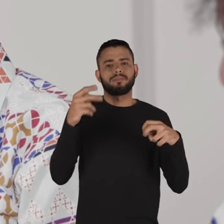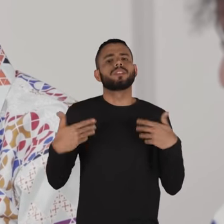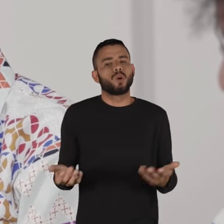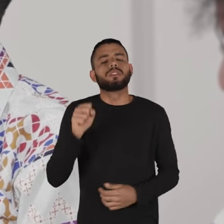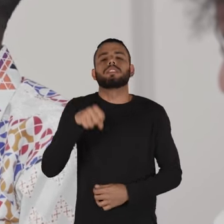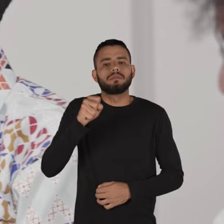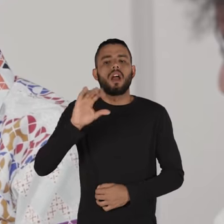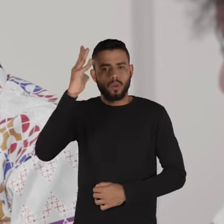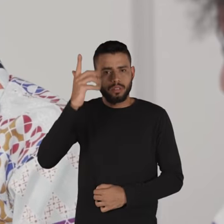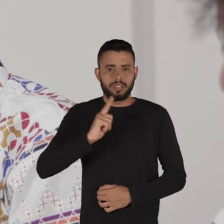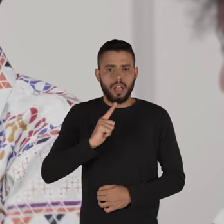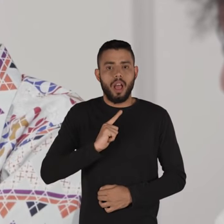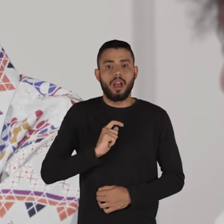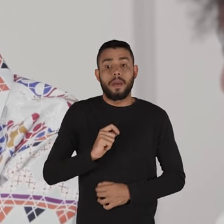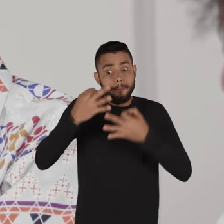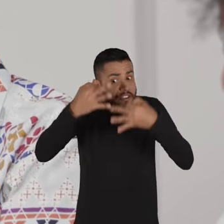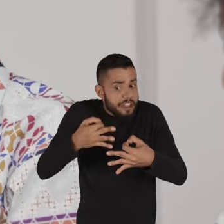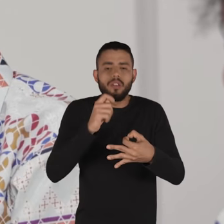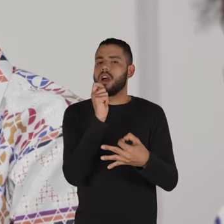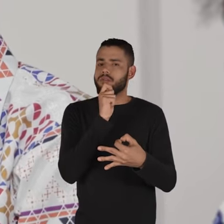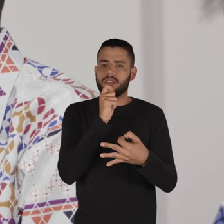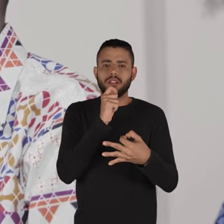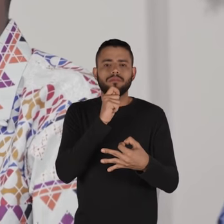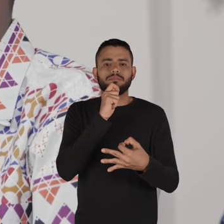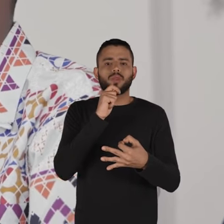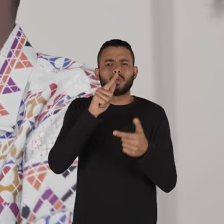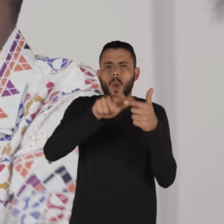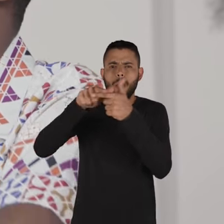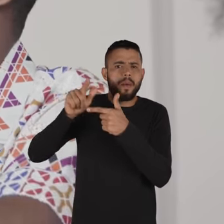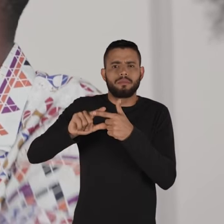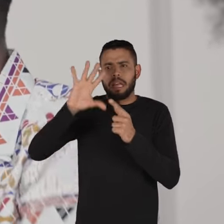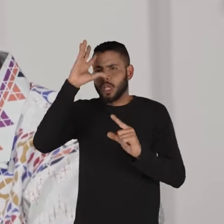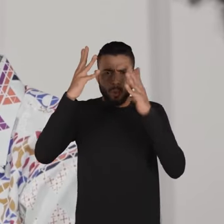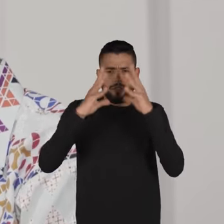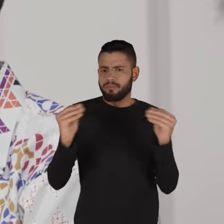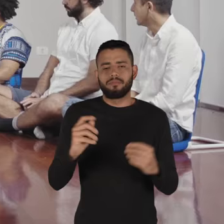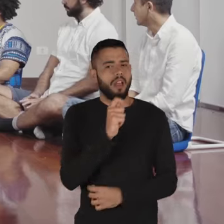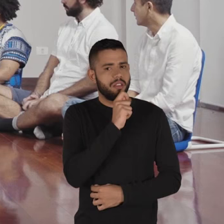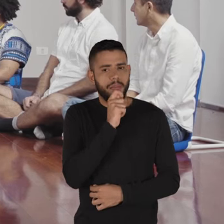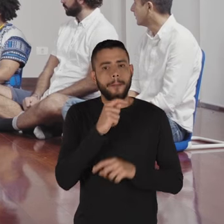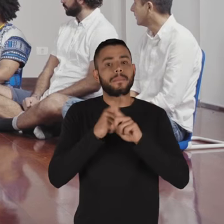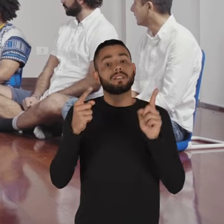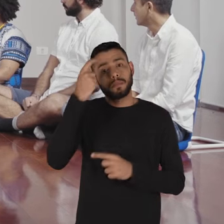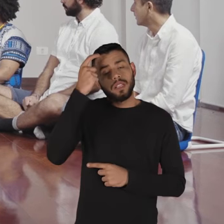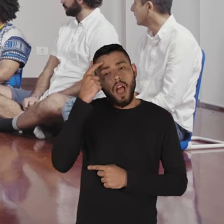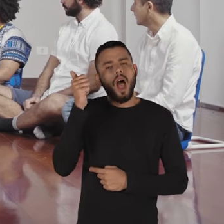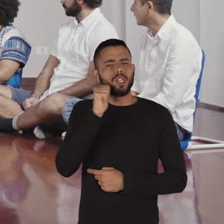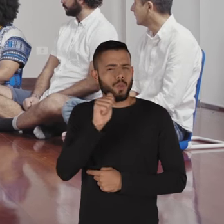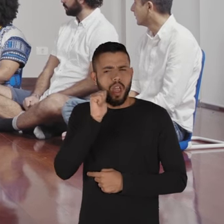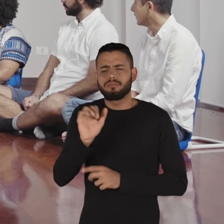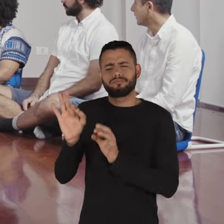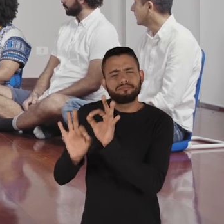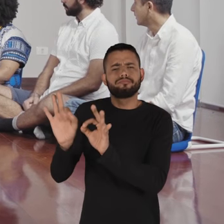Então, sim, tá acontecendo. Ainda não é perfeito, ainda não resolveu os problemas, mas se a gente pensar que as mulheres